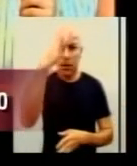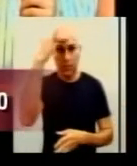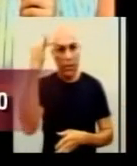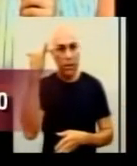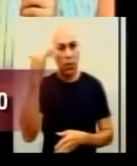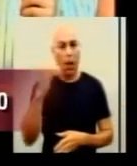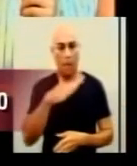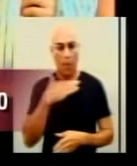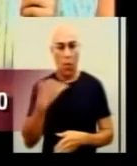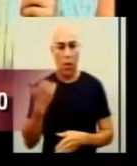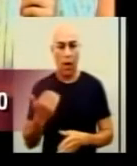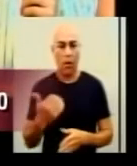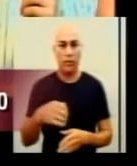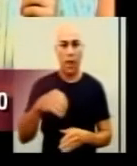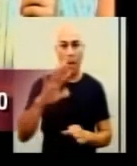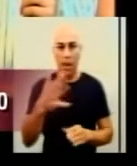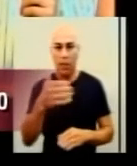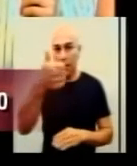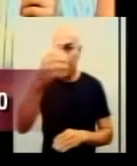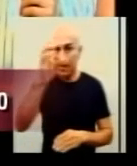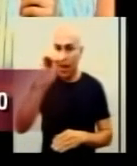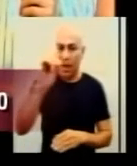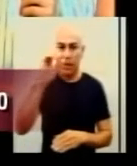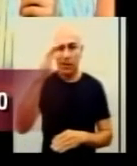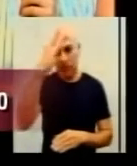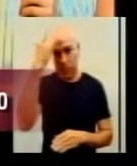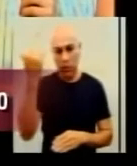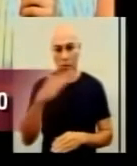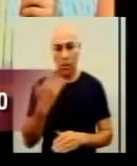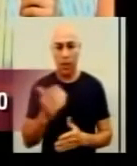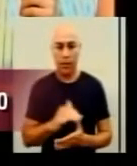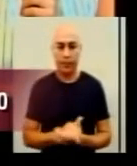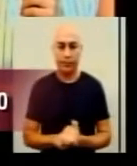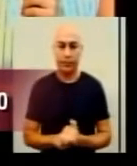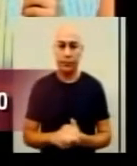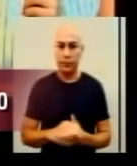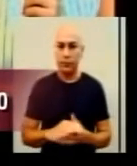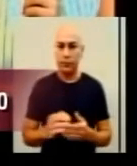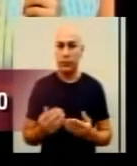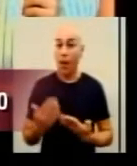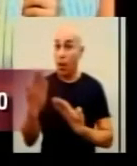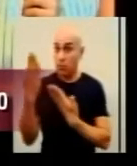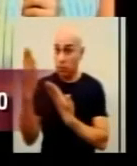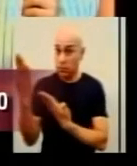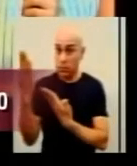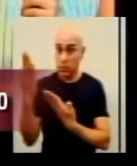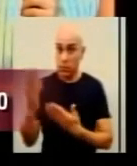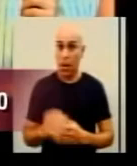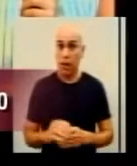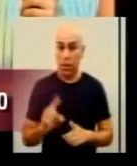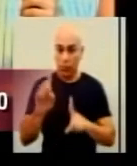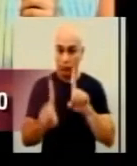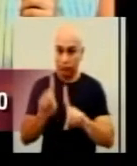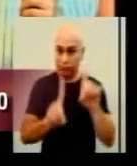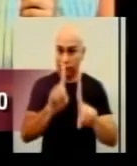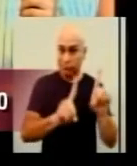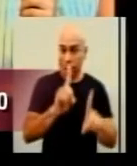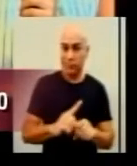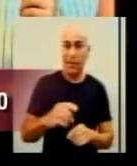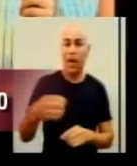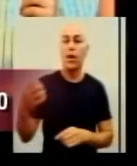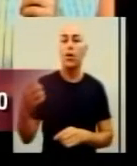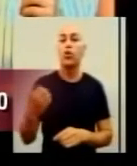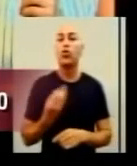ontem nós tivemos aí mais de 10 óbitos anunciados. Próximo. Casos confirmados da doença por semana